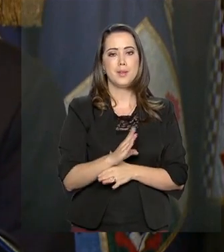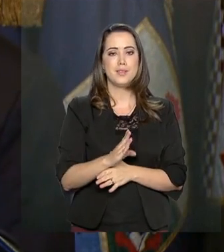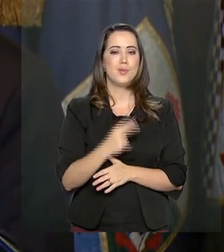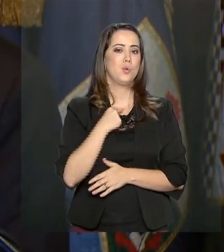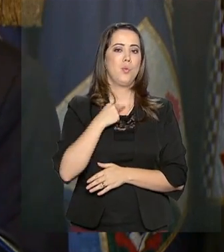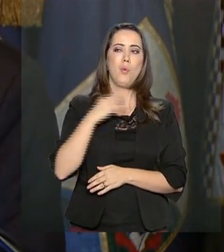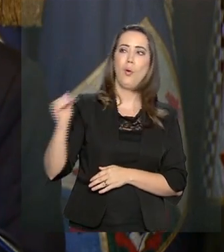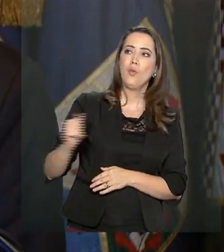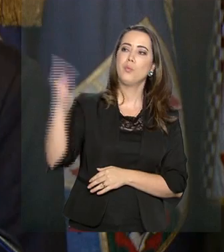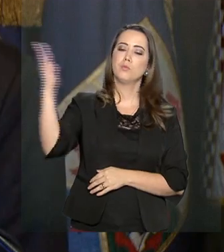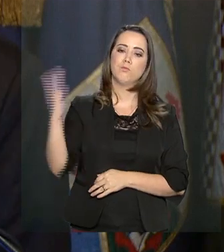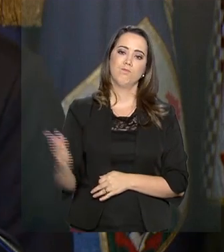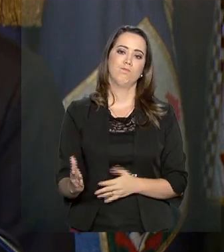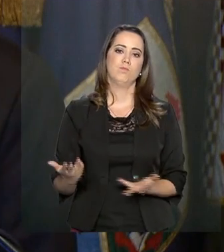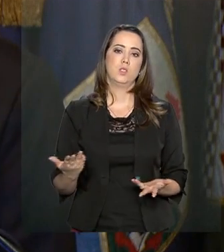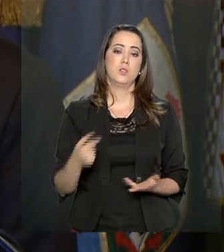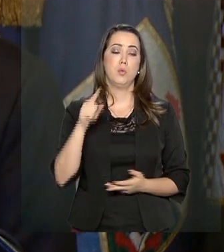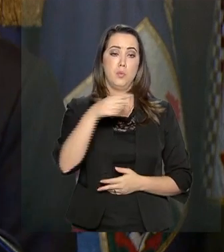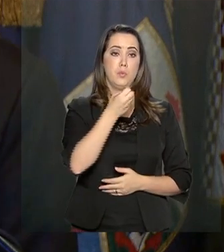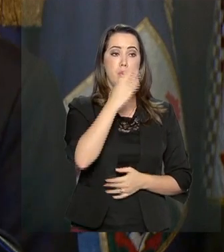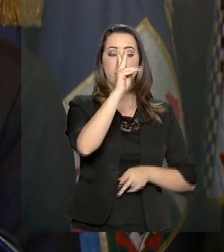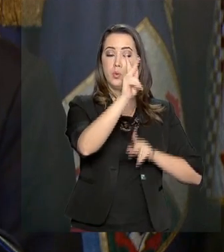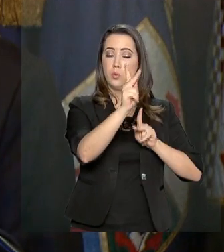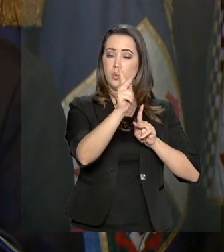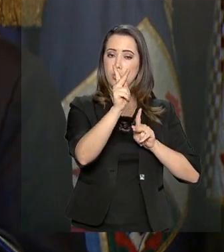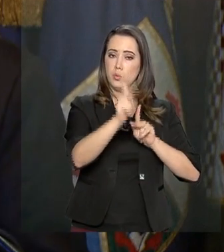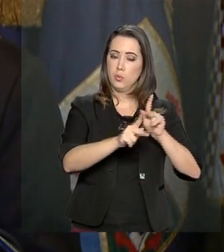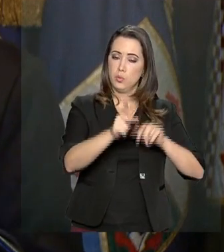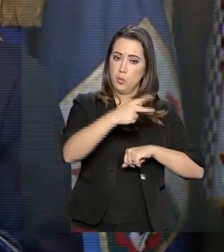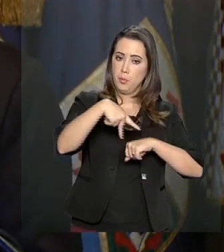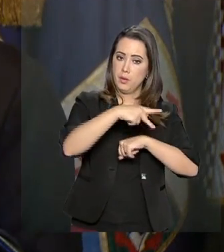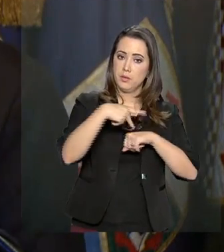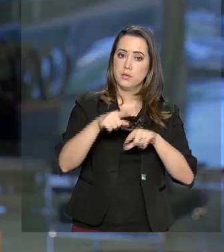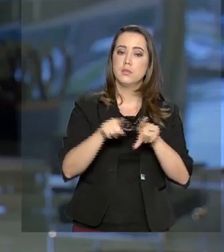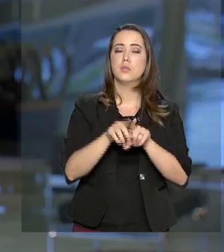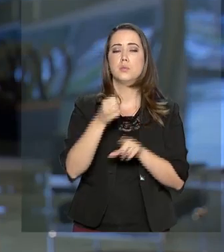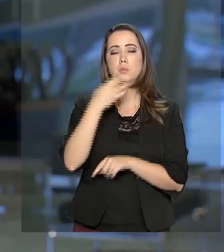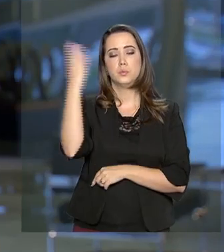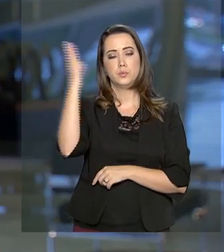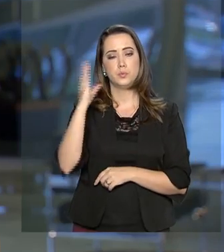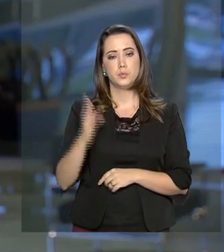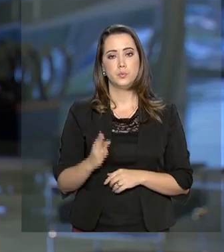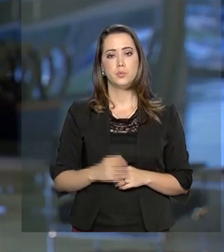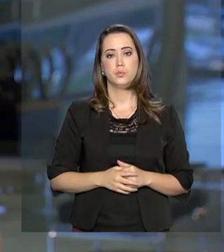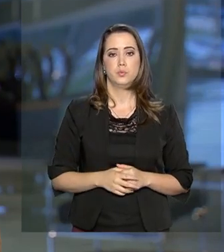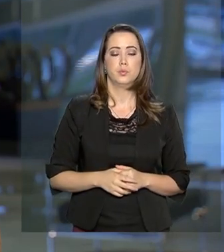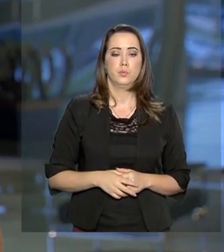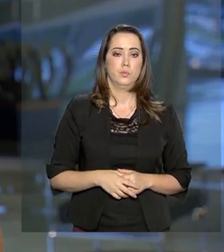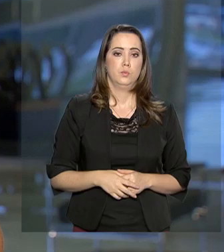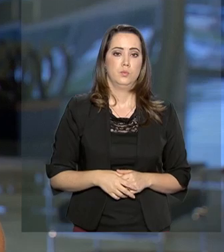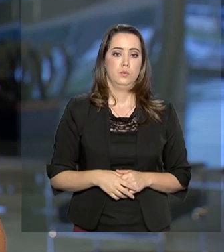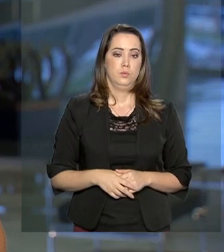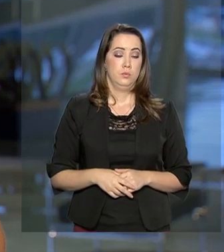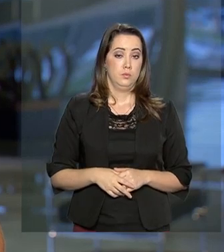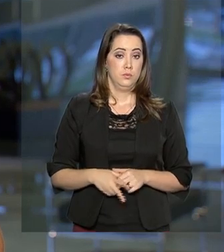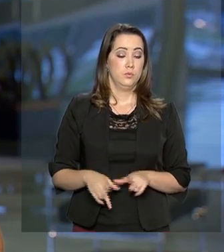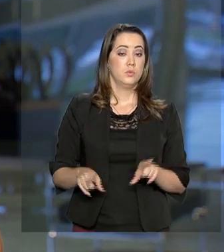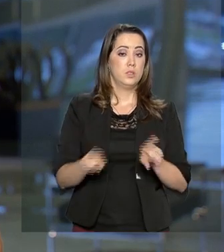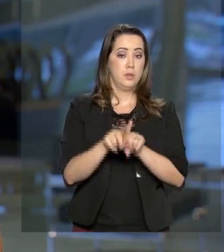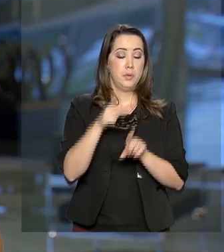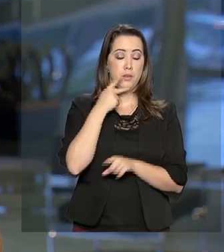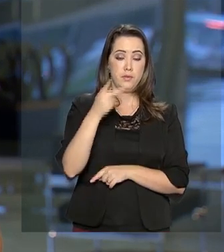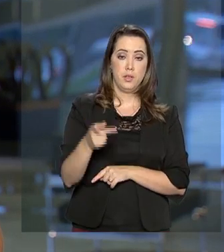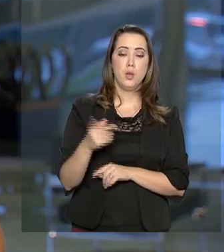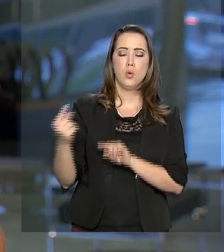povo e para o bem do mundo. Essa é intenção, então, de eu estar aqui. O presidente disse ainda que conta com o apoio dos